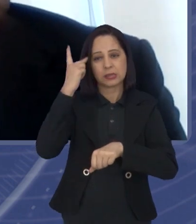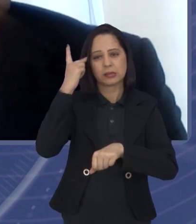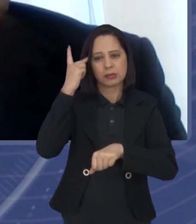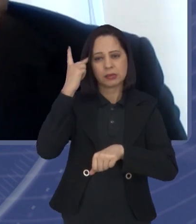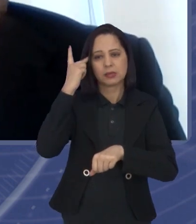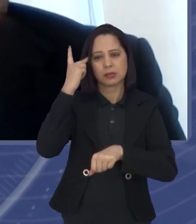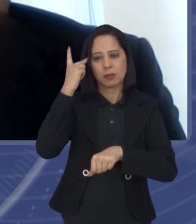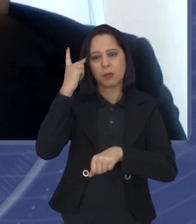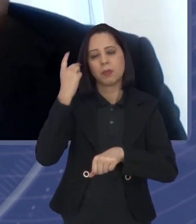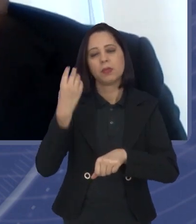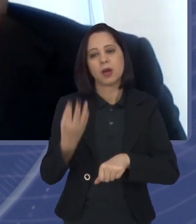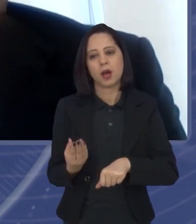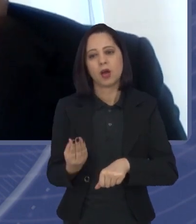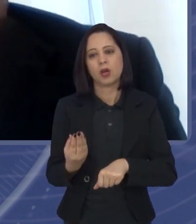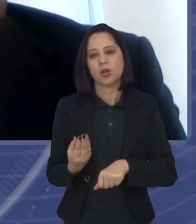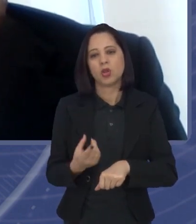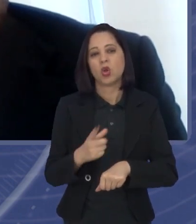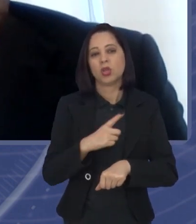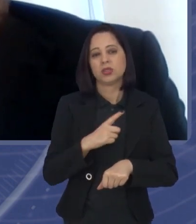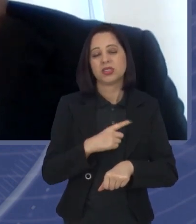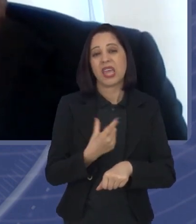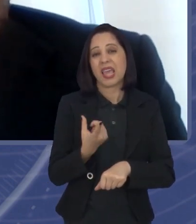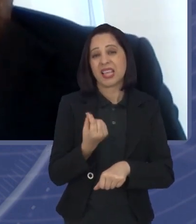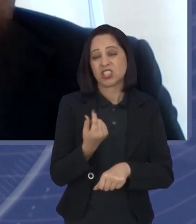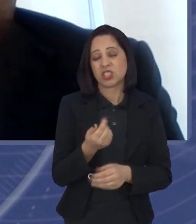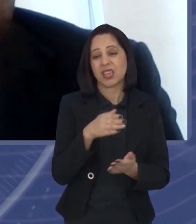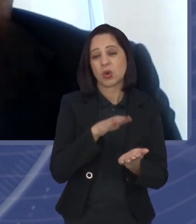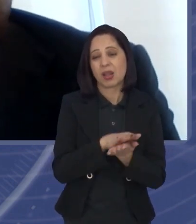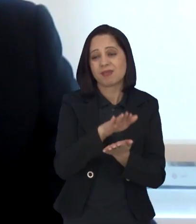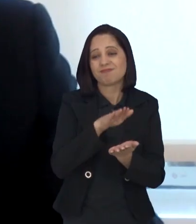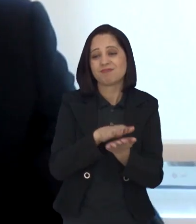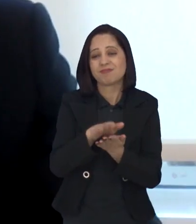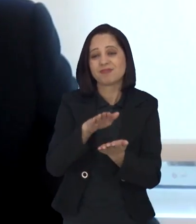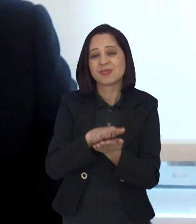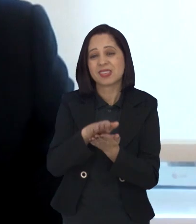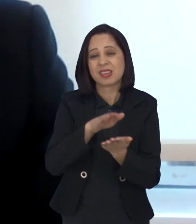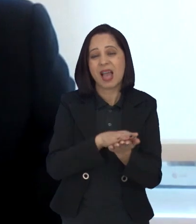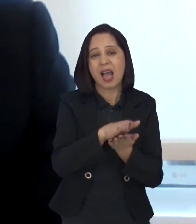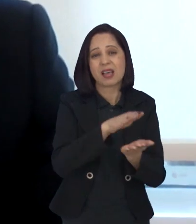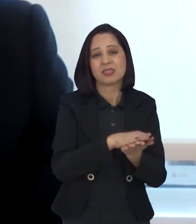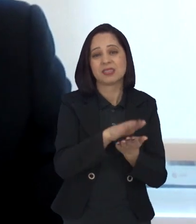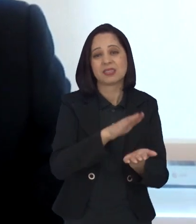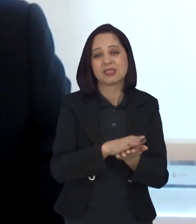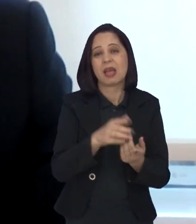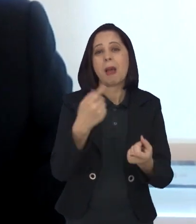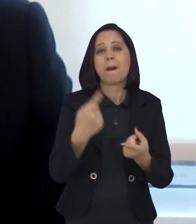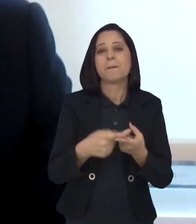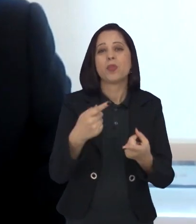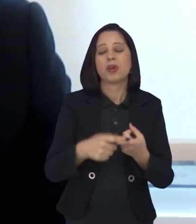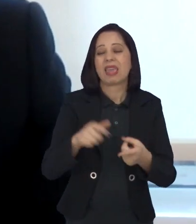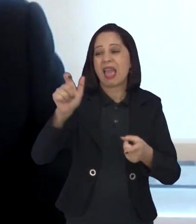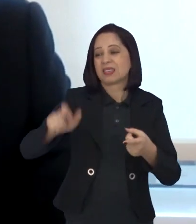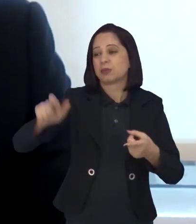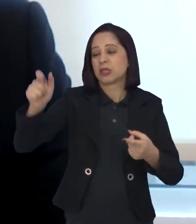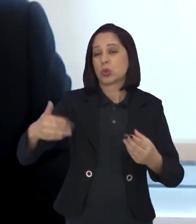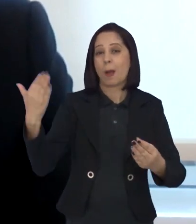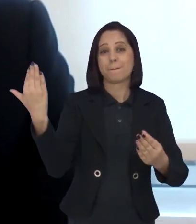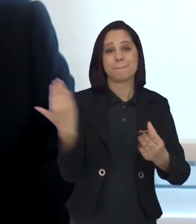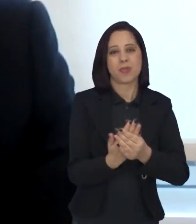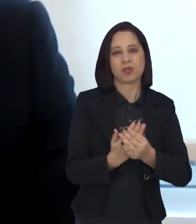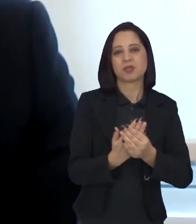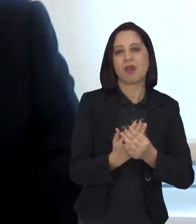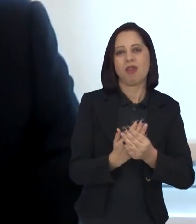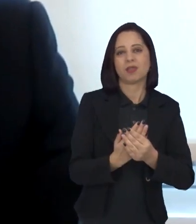um gasto elevado com as condenações para que forneça medicamento. Então,